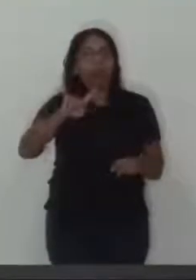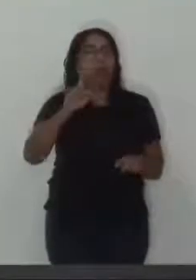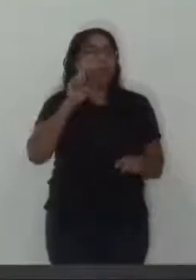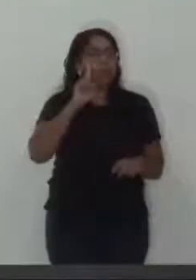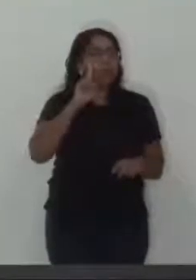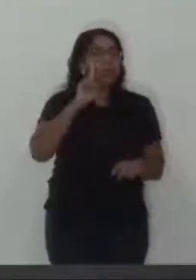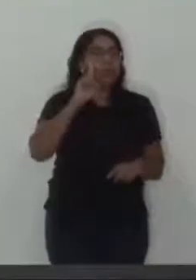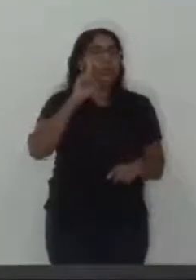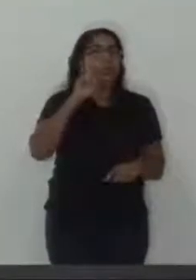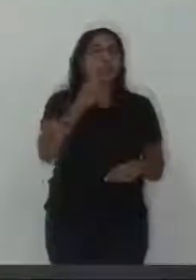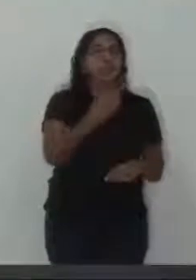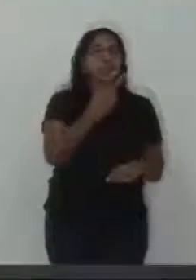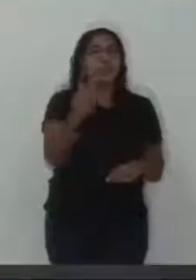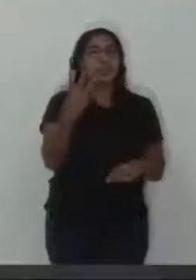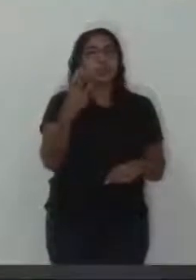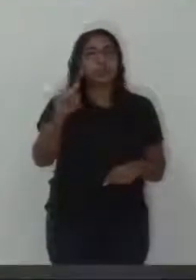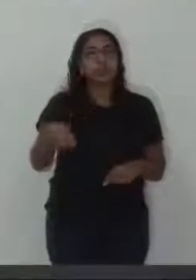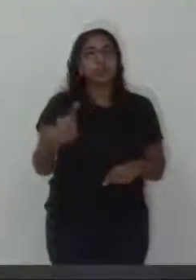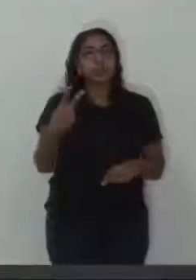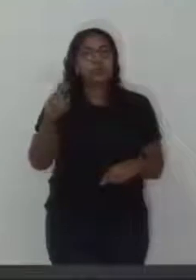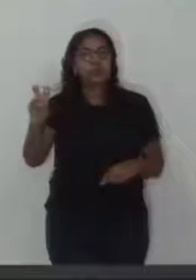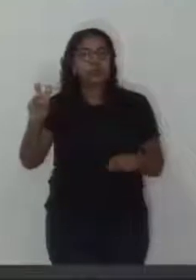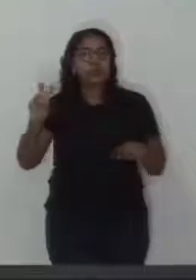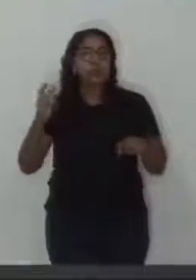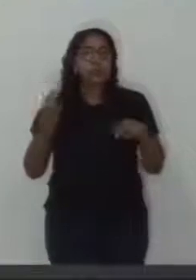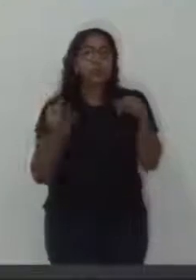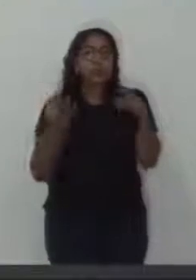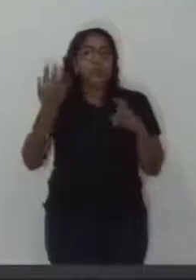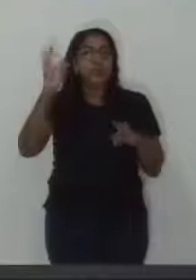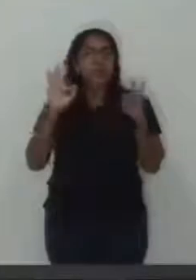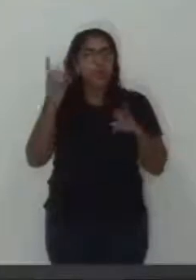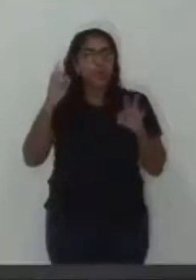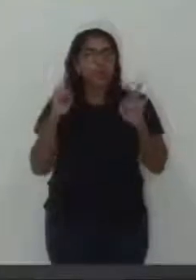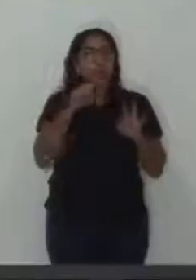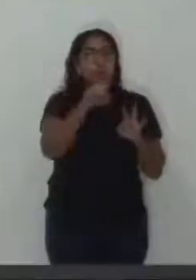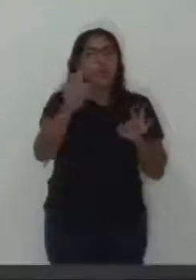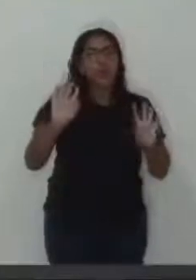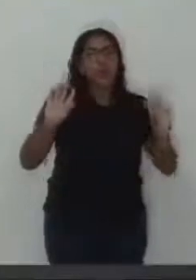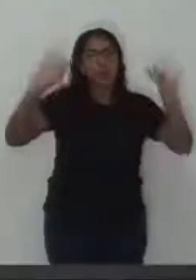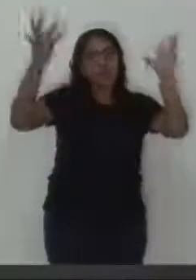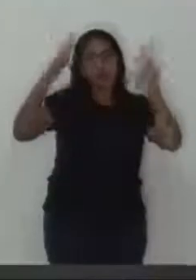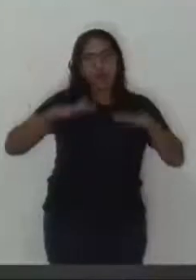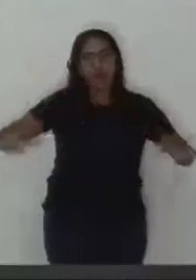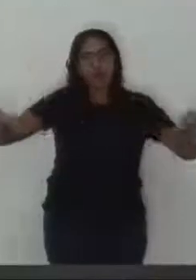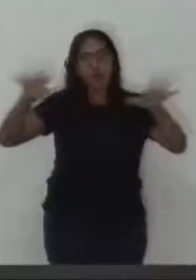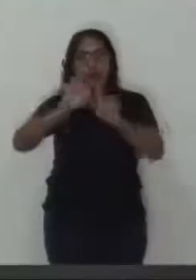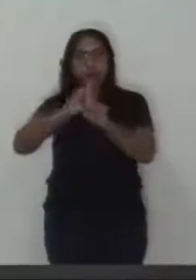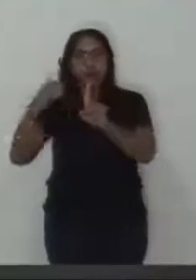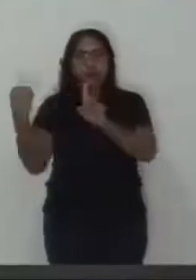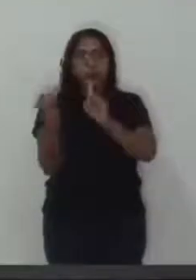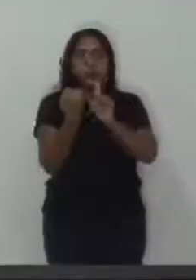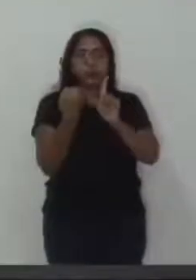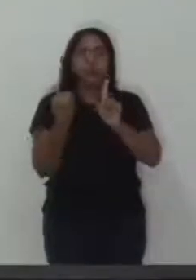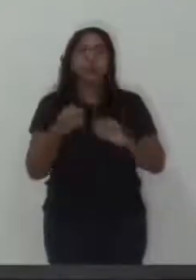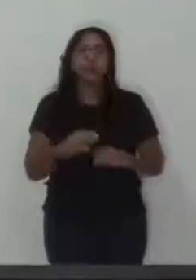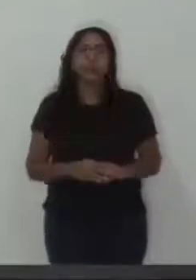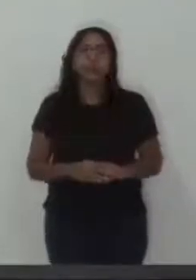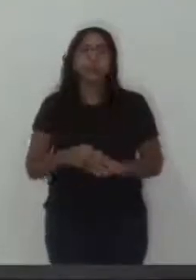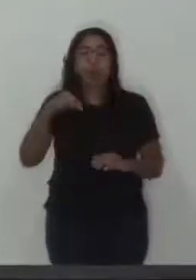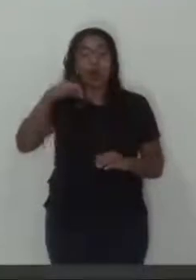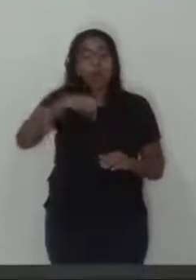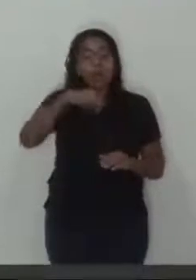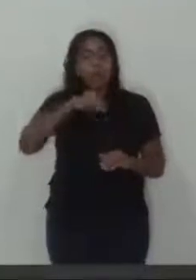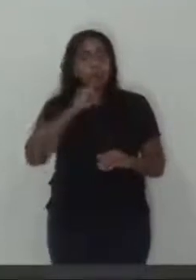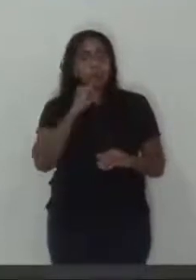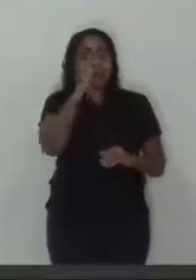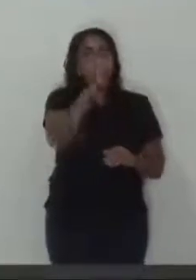nos dias 23 e 25 de fevereiro, proporcionando, mais uma vez, uma bela festa para a população. E que, do deliberado